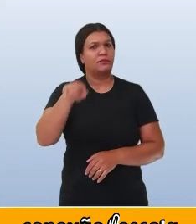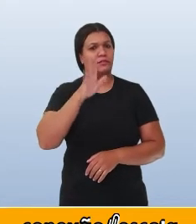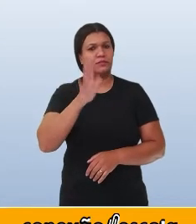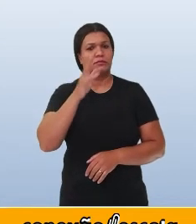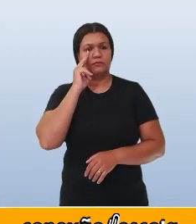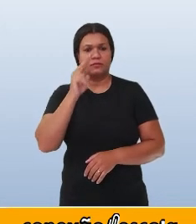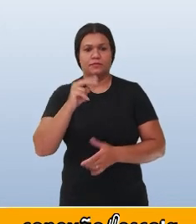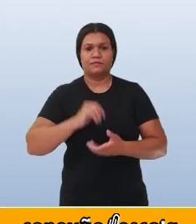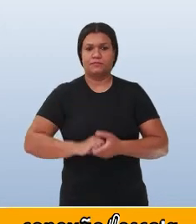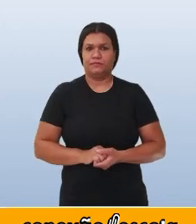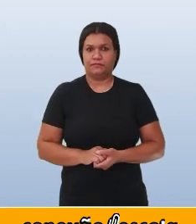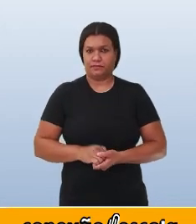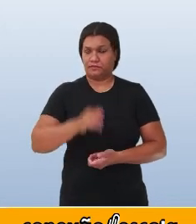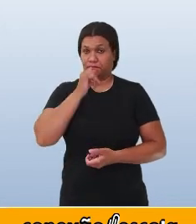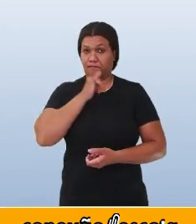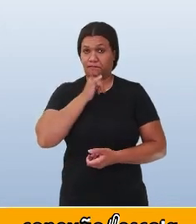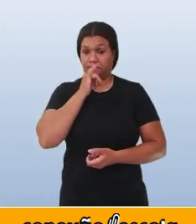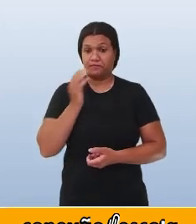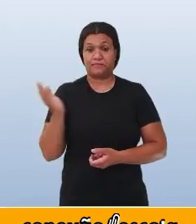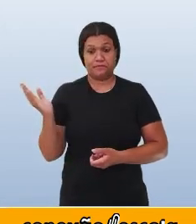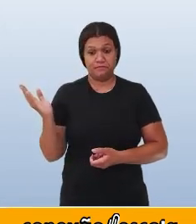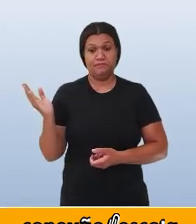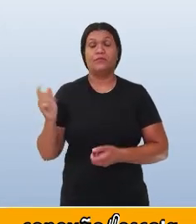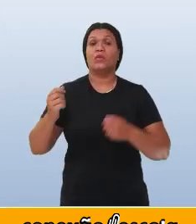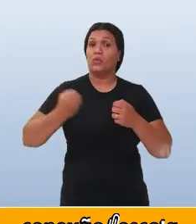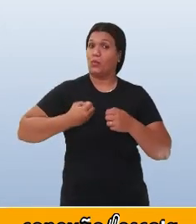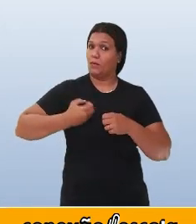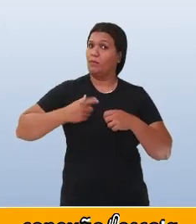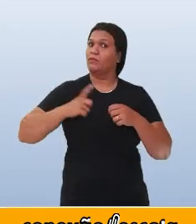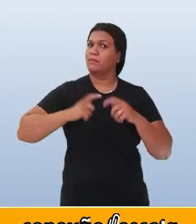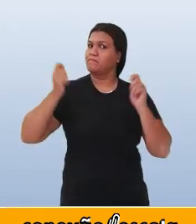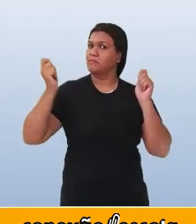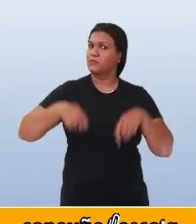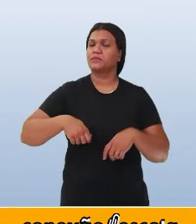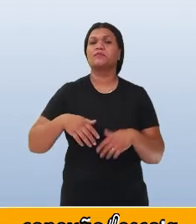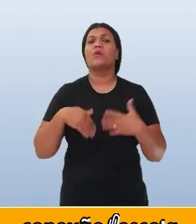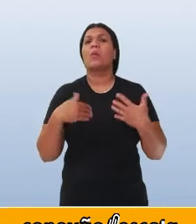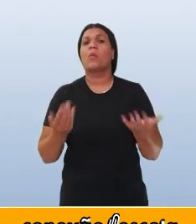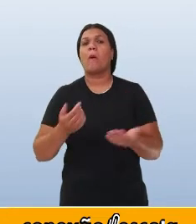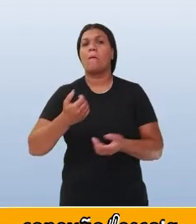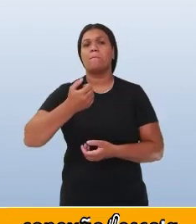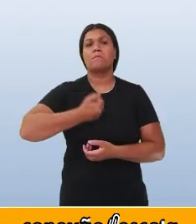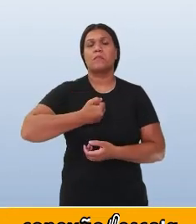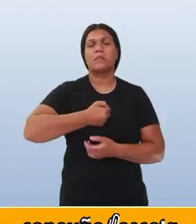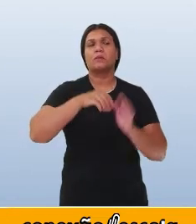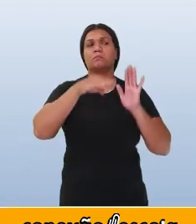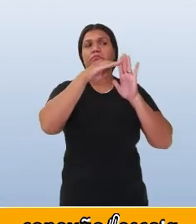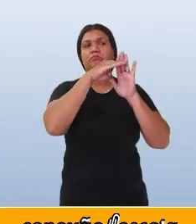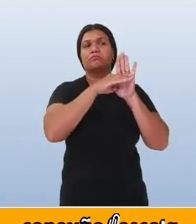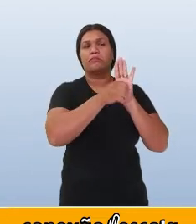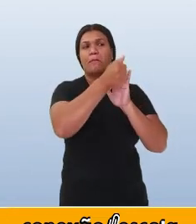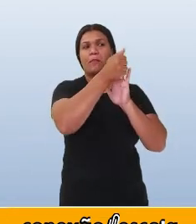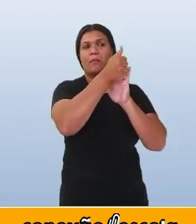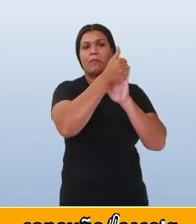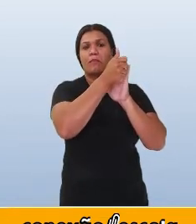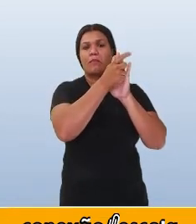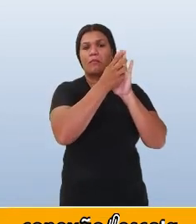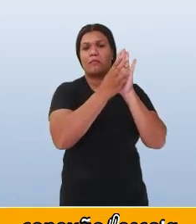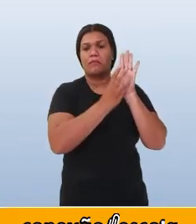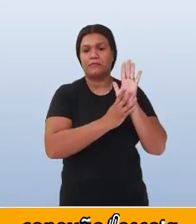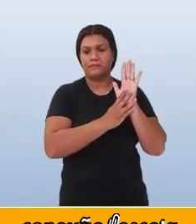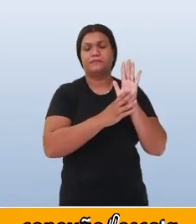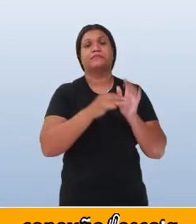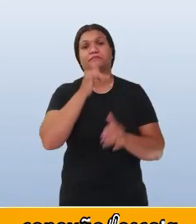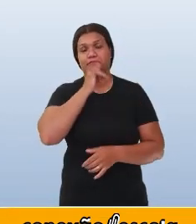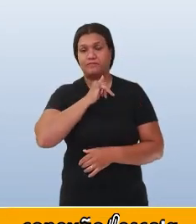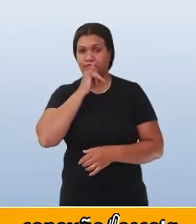Os números tornam possível saber qual foi a classificação em uma competição.